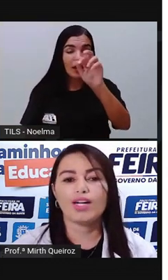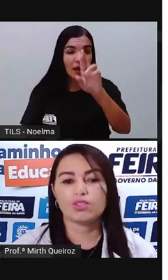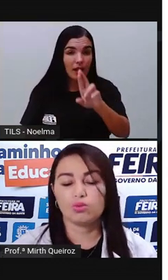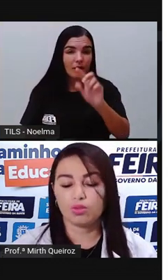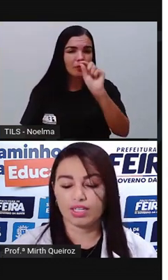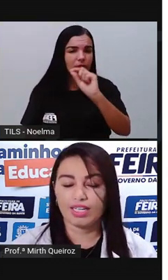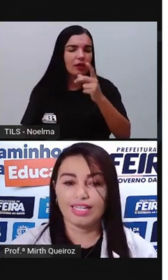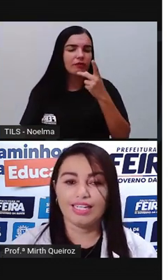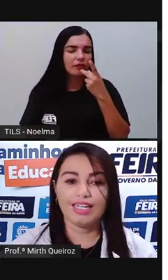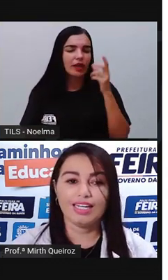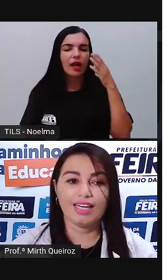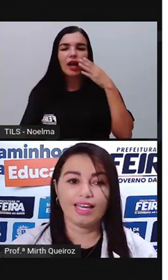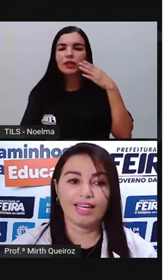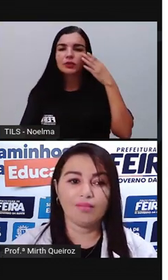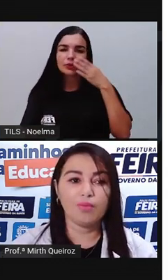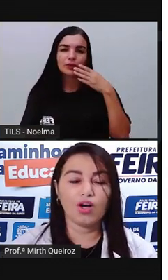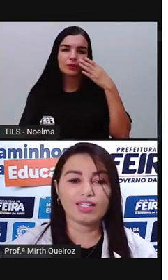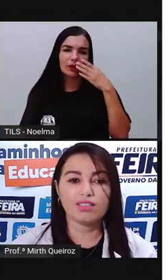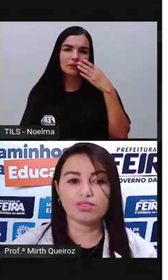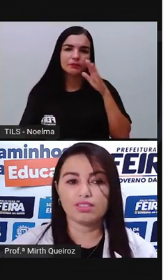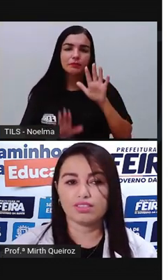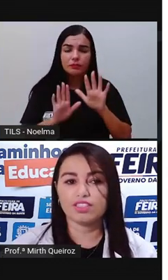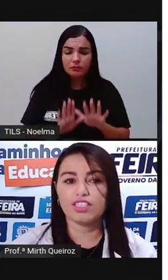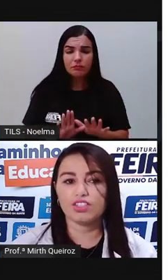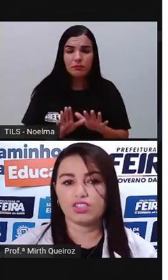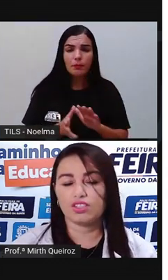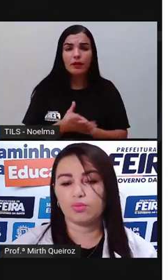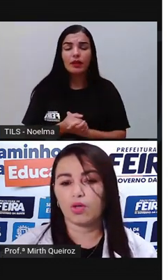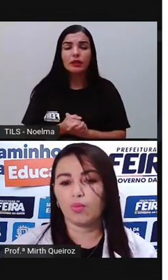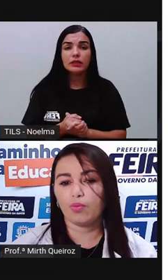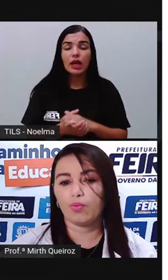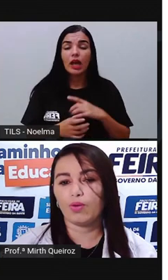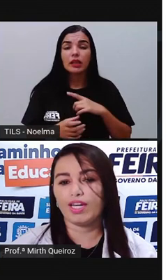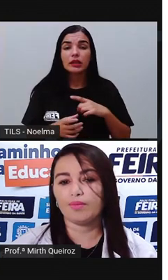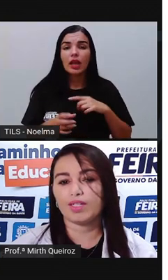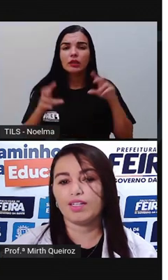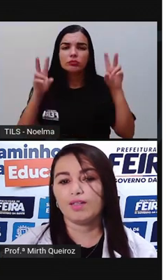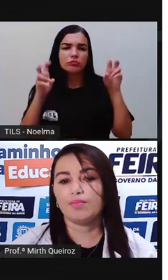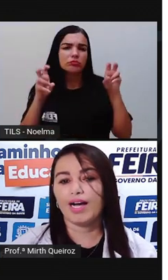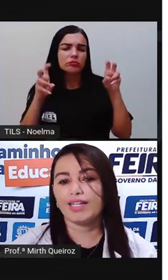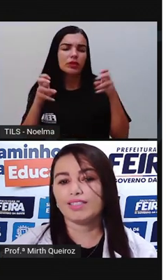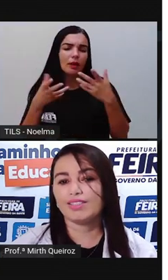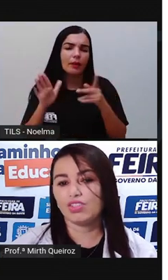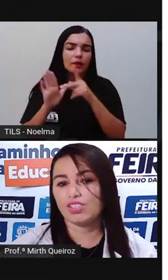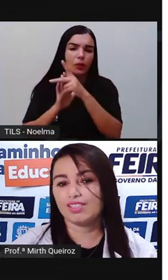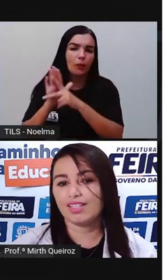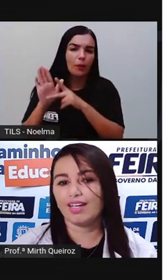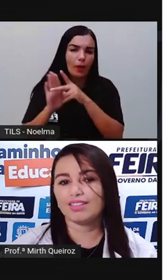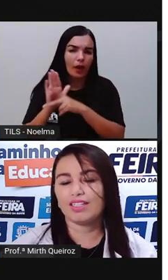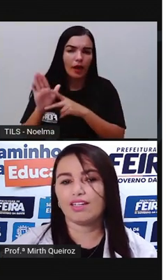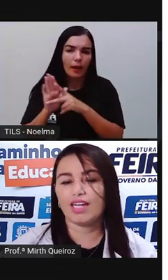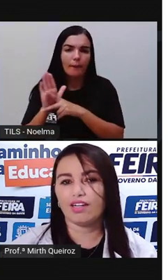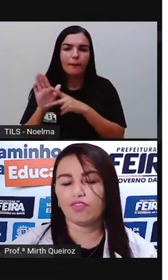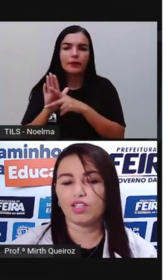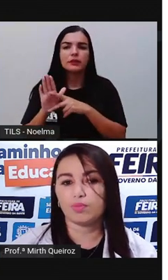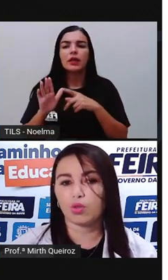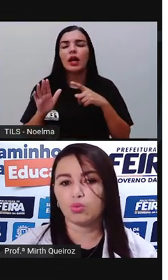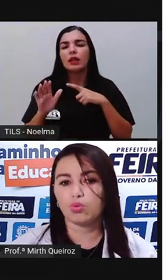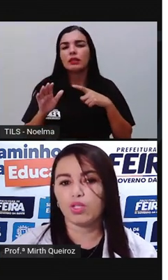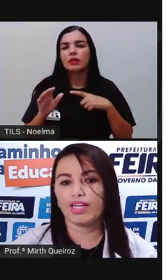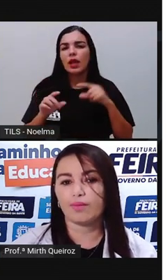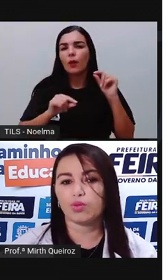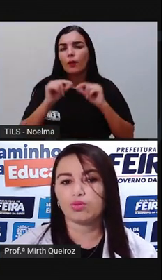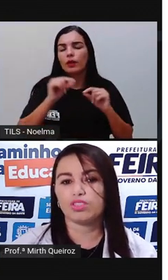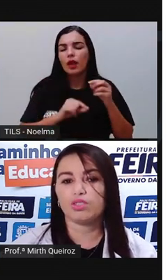o açúcar. E, embora não se cite no próprio poema, mas se diz, né? Que ele foi esse